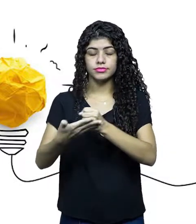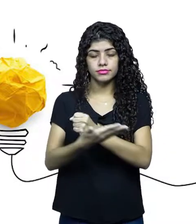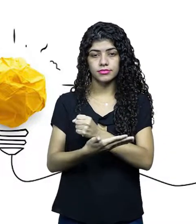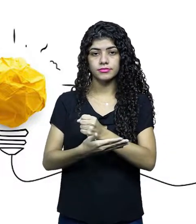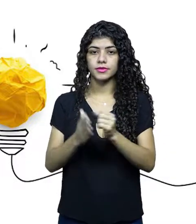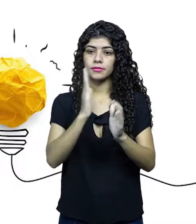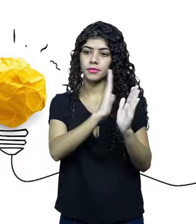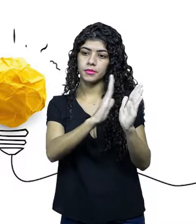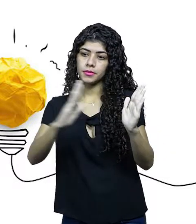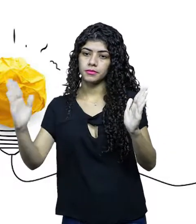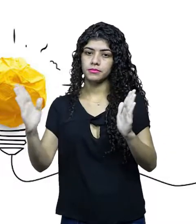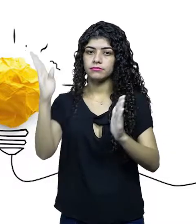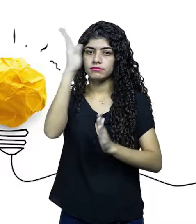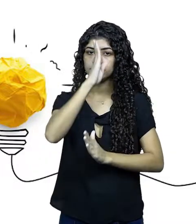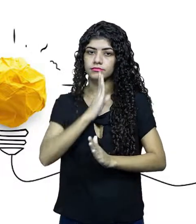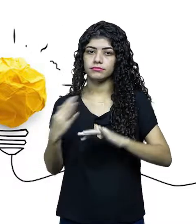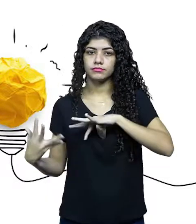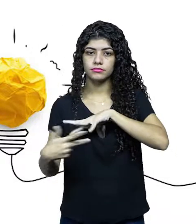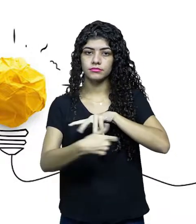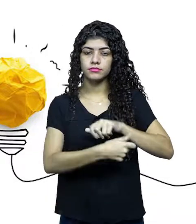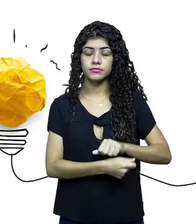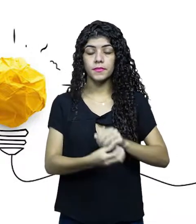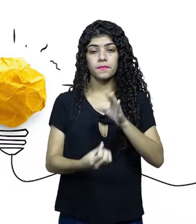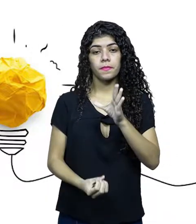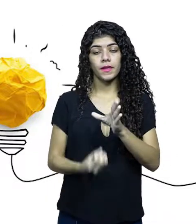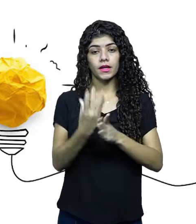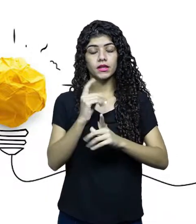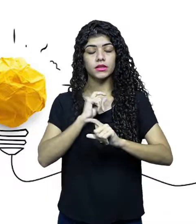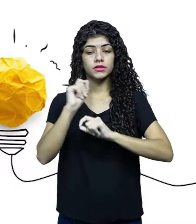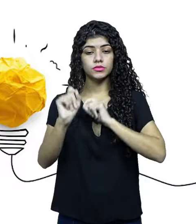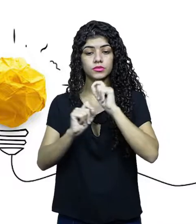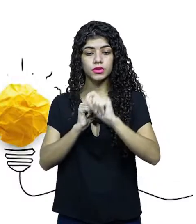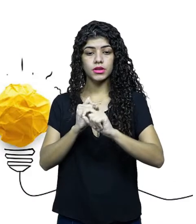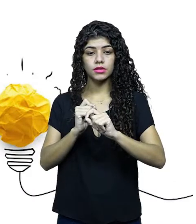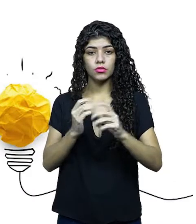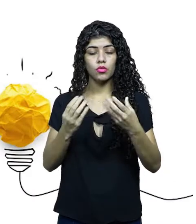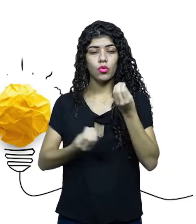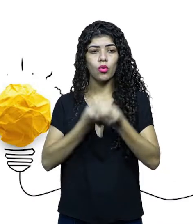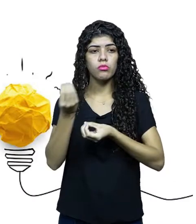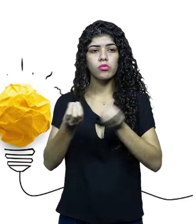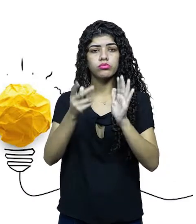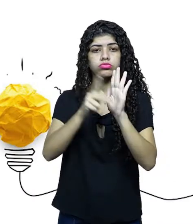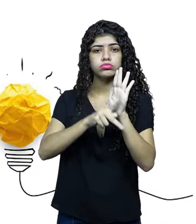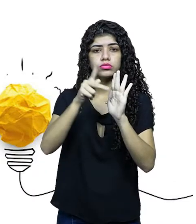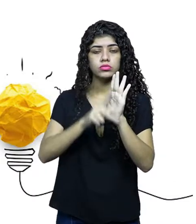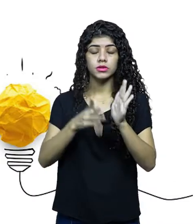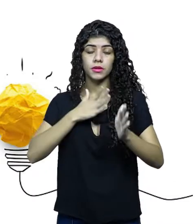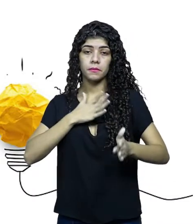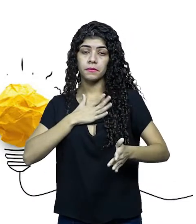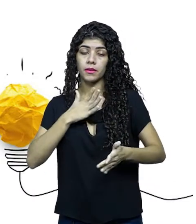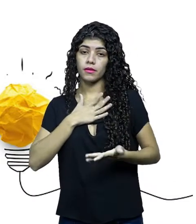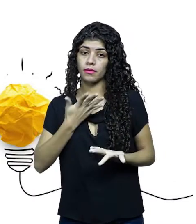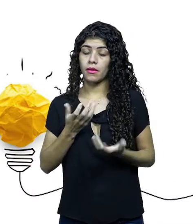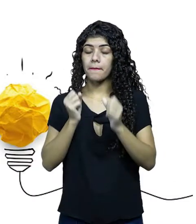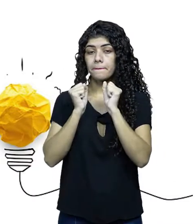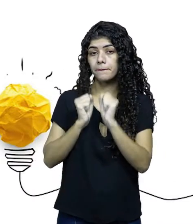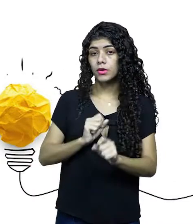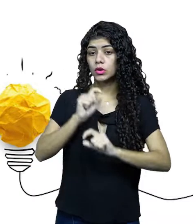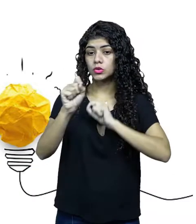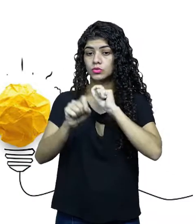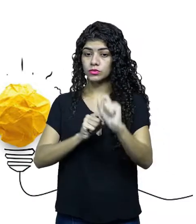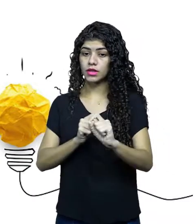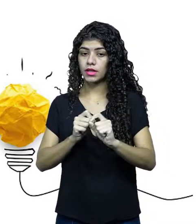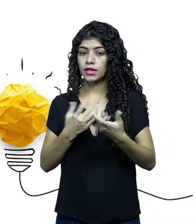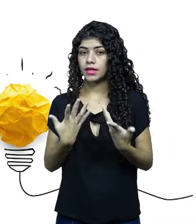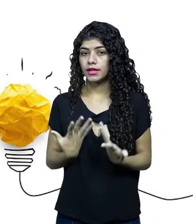Biblioteca Nacional. Criando o formato do meu projeto. A minha obra pode ser classificada como